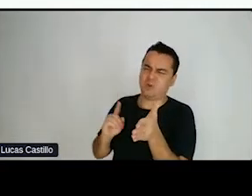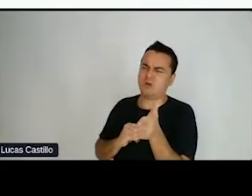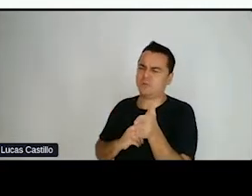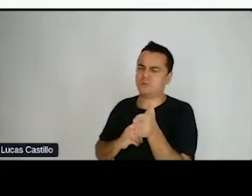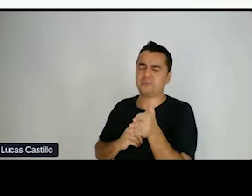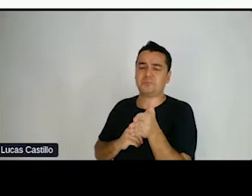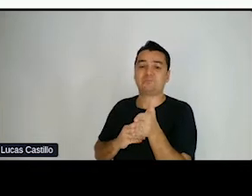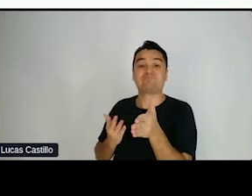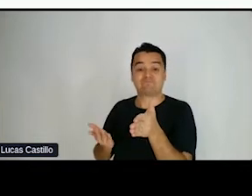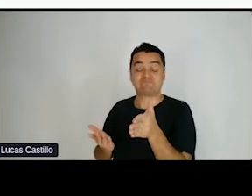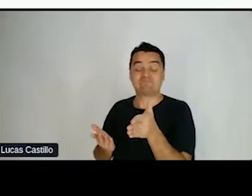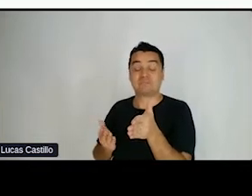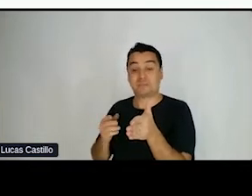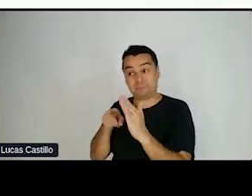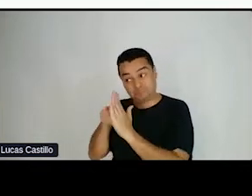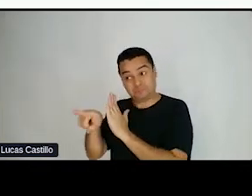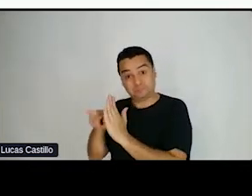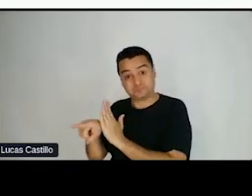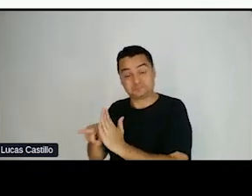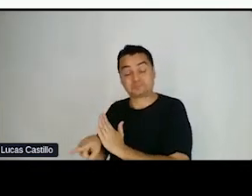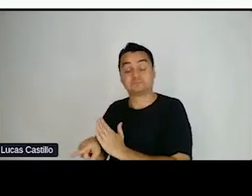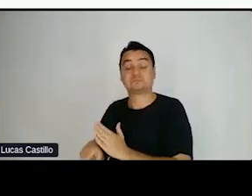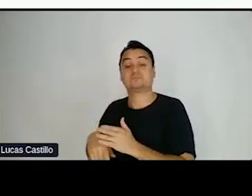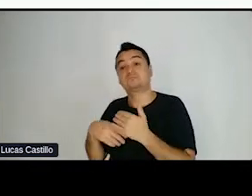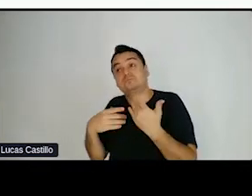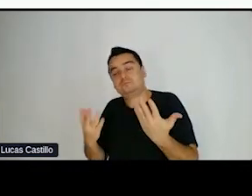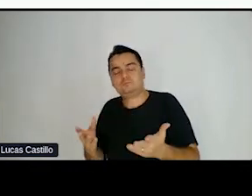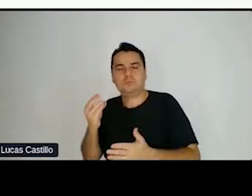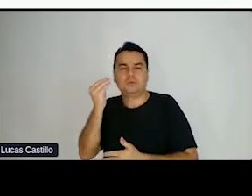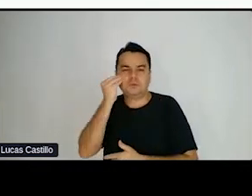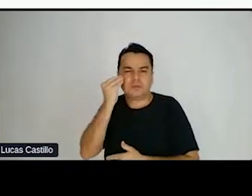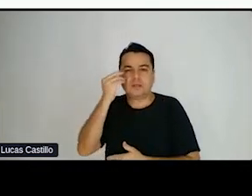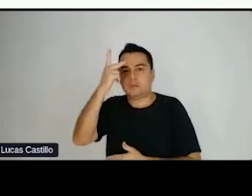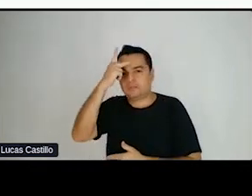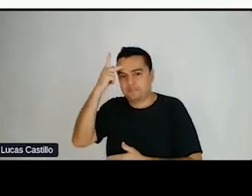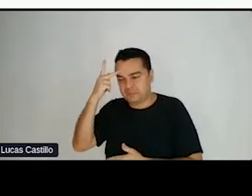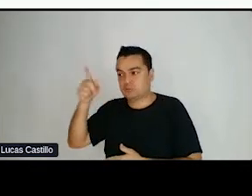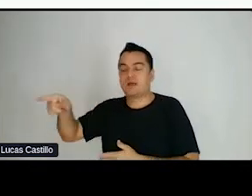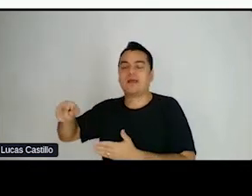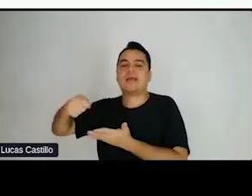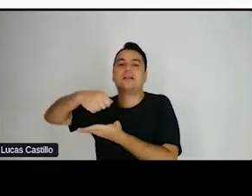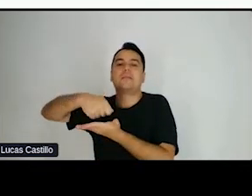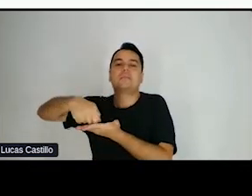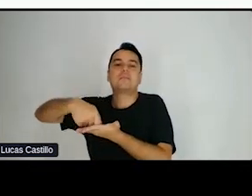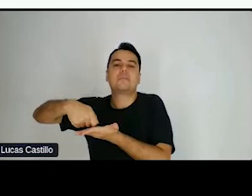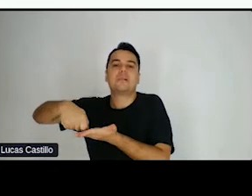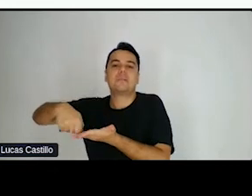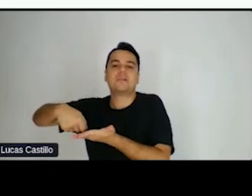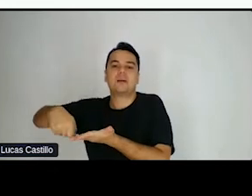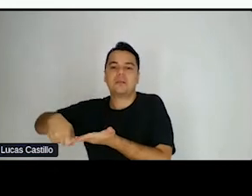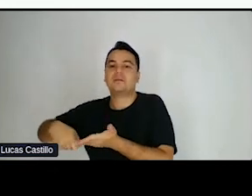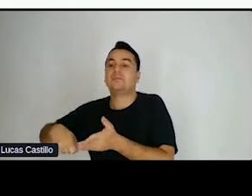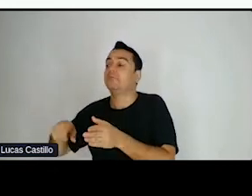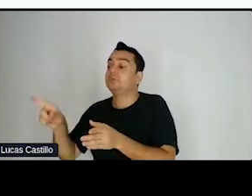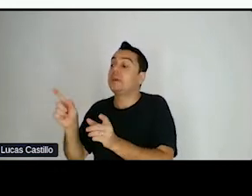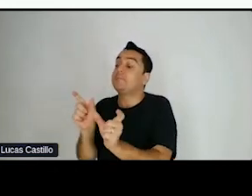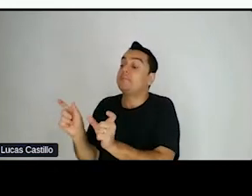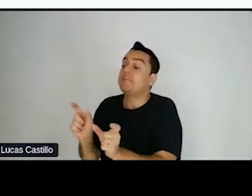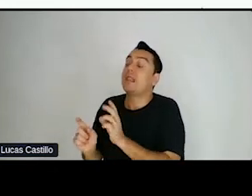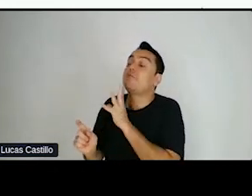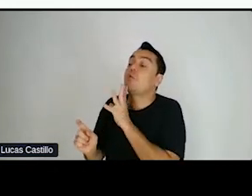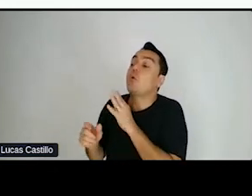AB, ou um teste que a gente pede para as pessoas preencherem com as palavras que fazem mais sentido para elas.